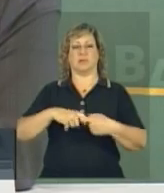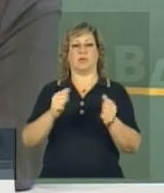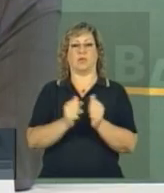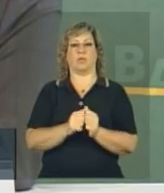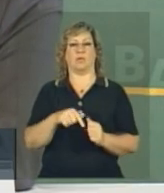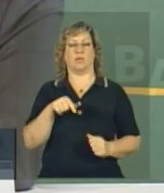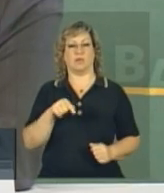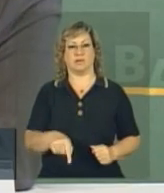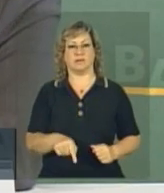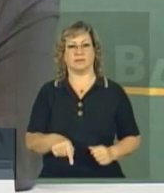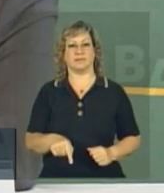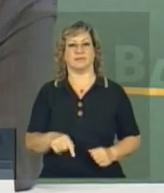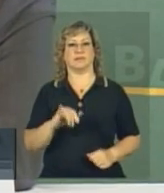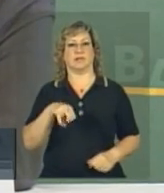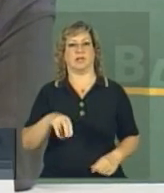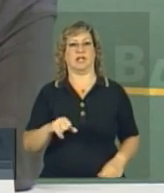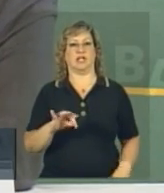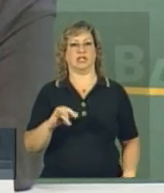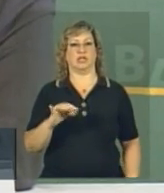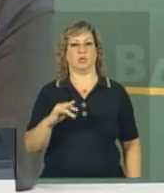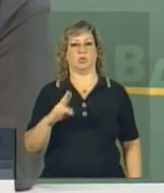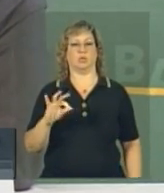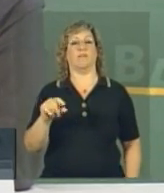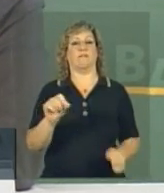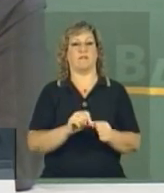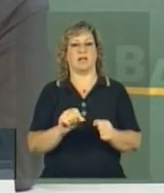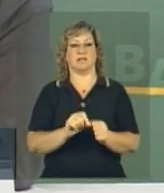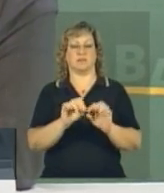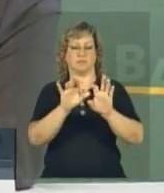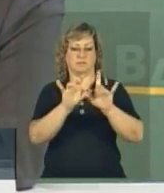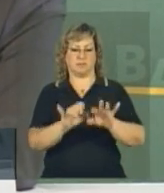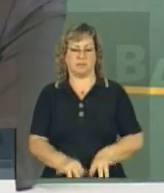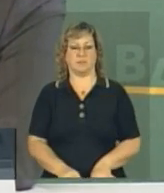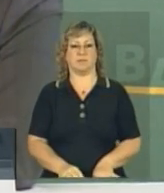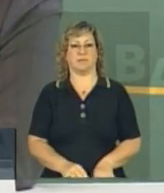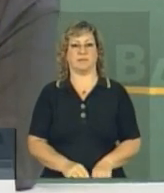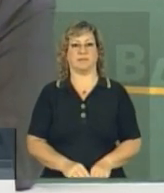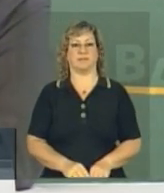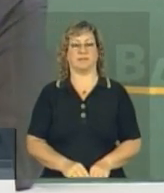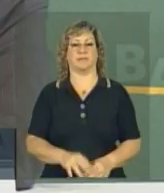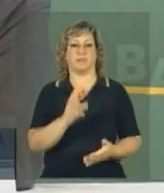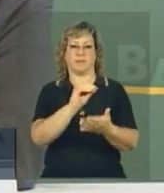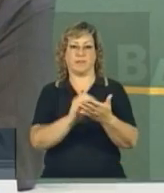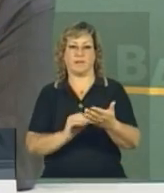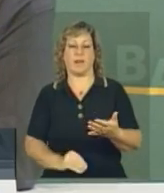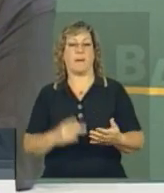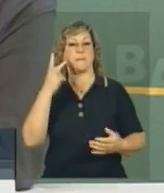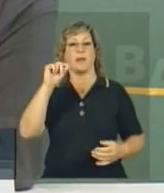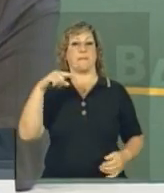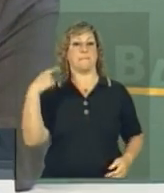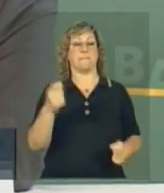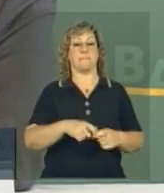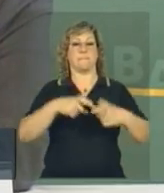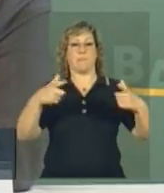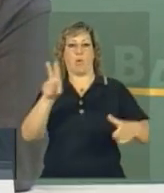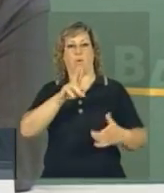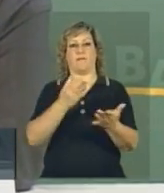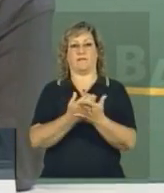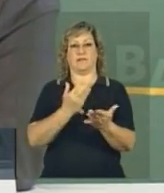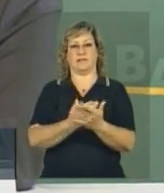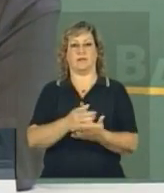International Education, que fez um questionário para as maiores universidades americanas,